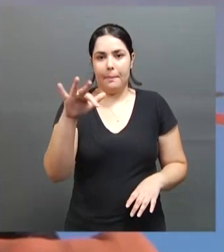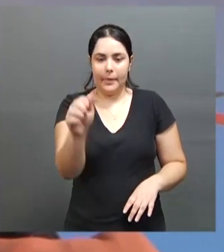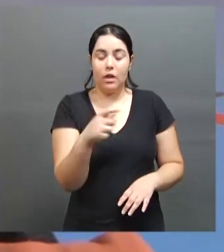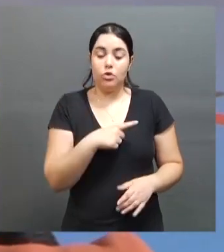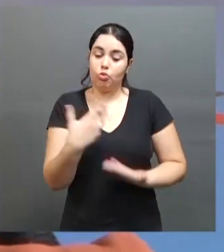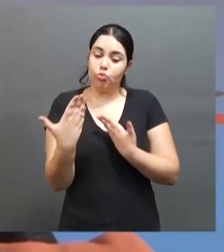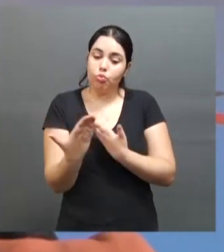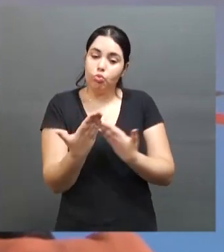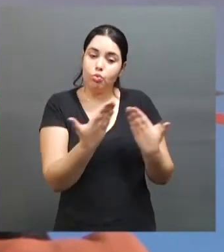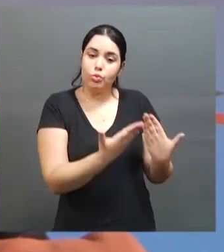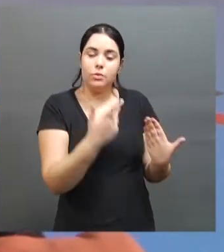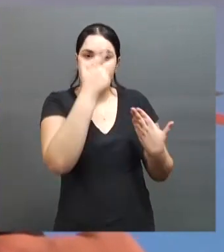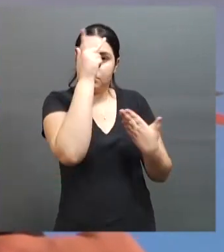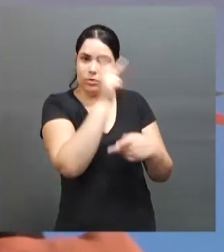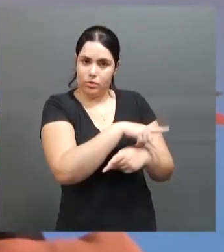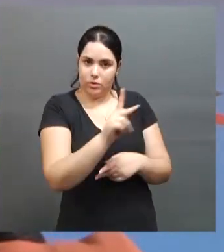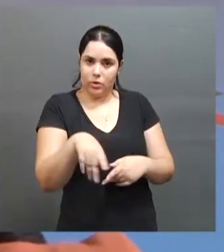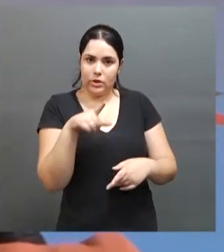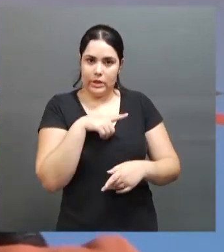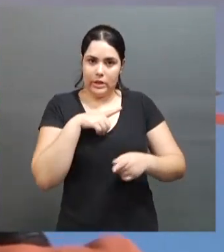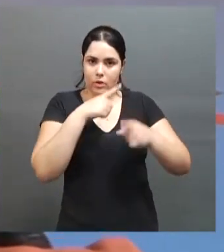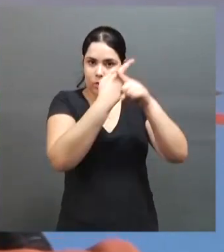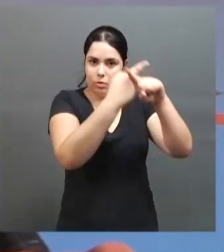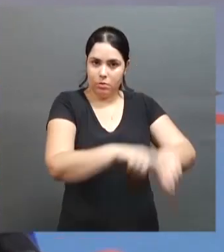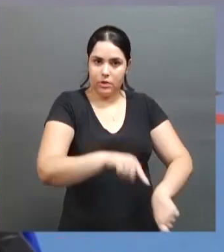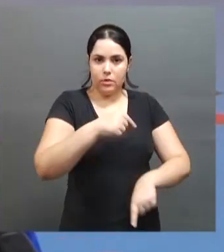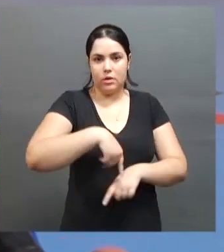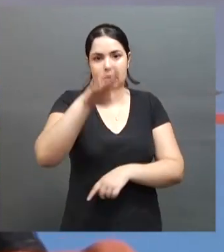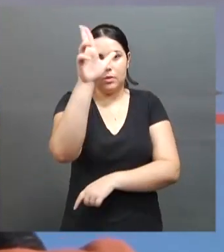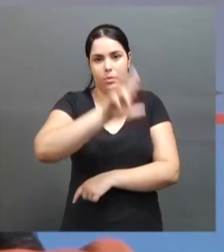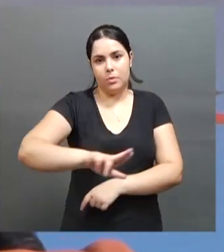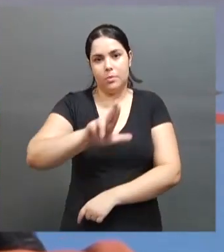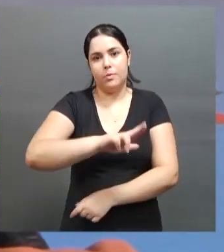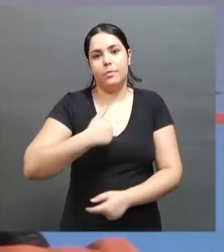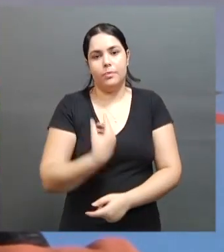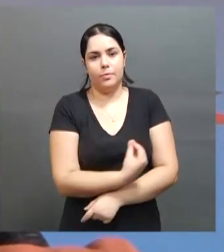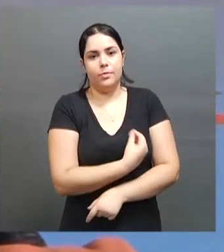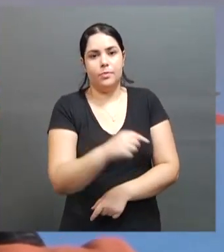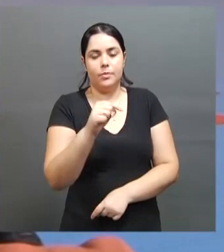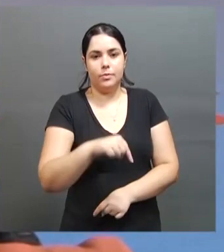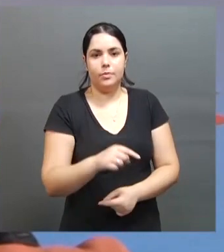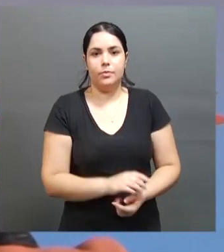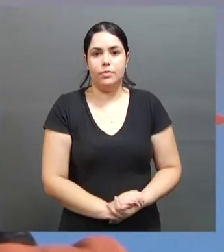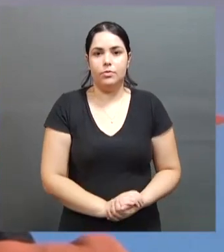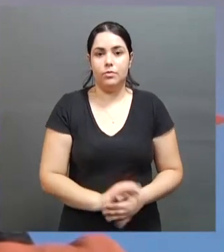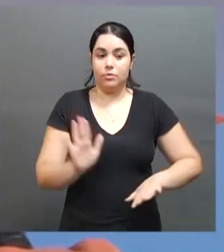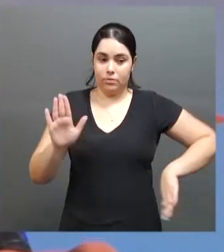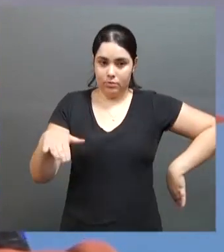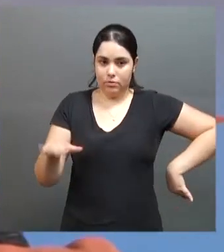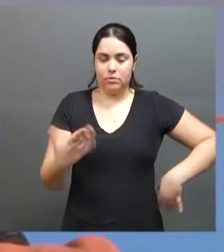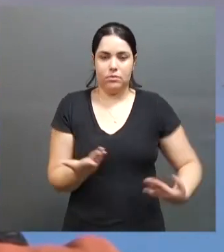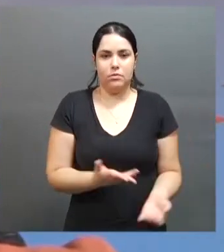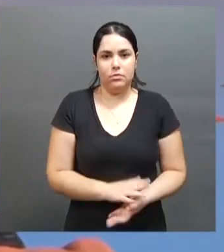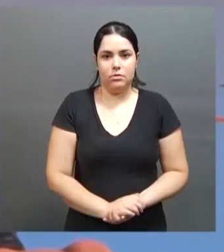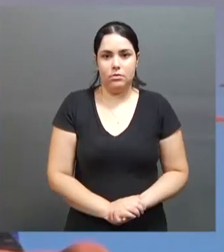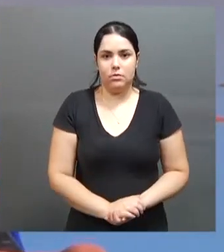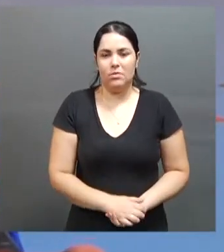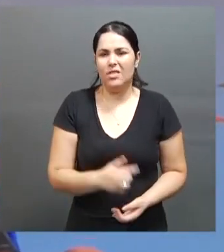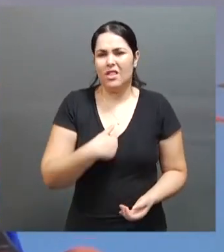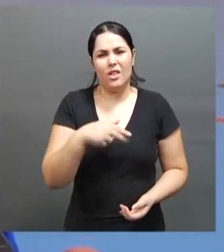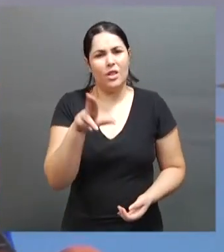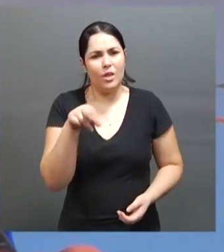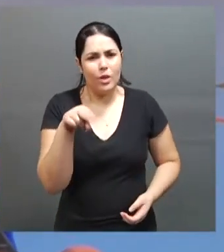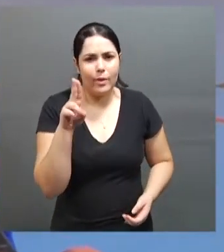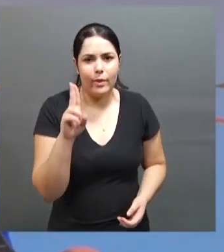uma professora que ia ter uma competição aqui em Uberlândia. A primeira competição que eu participei foi aqui, na natação. E nunca tinha